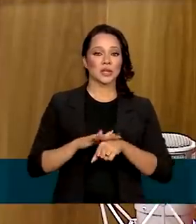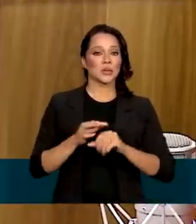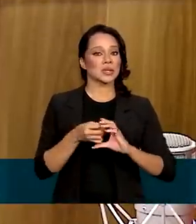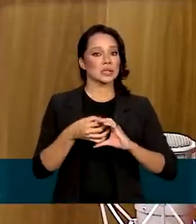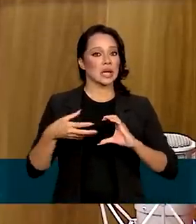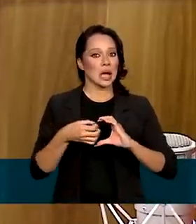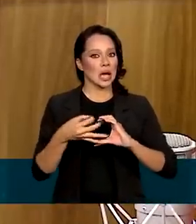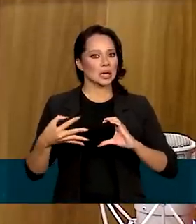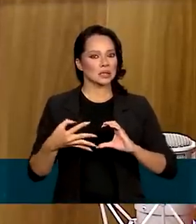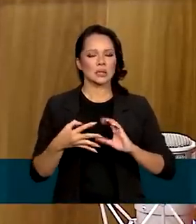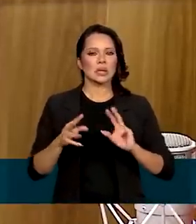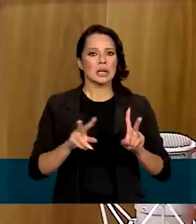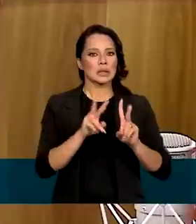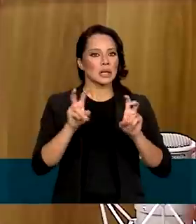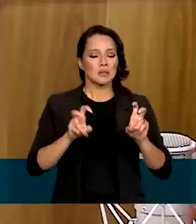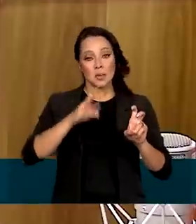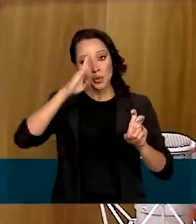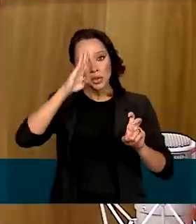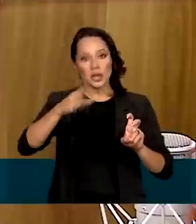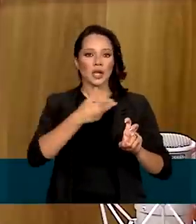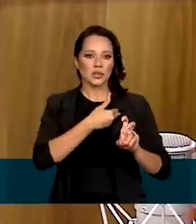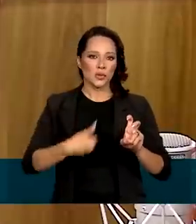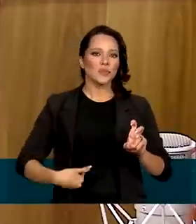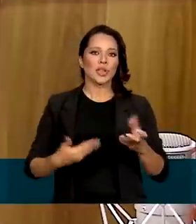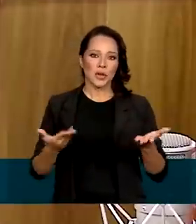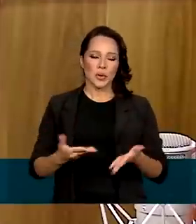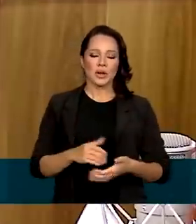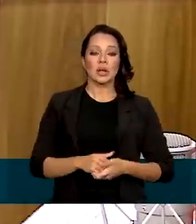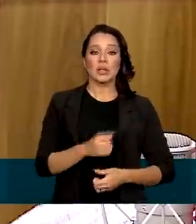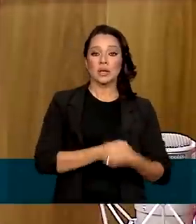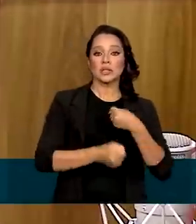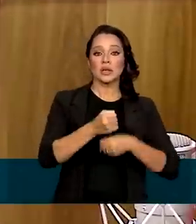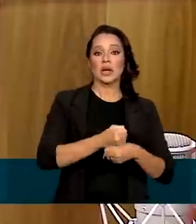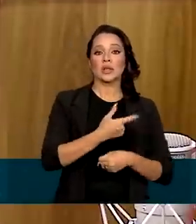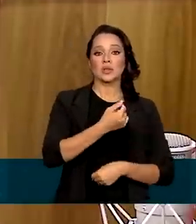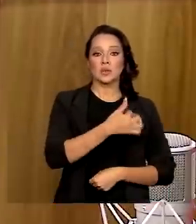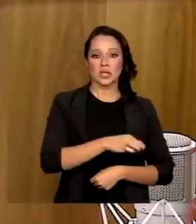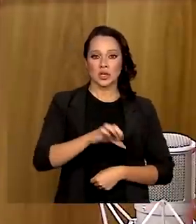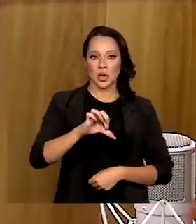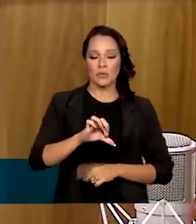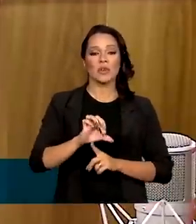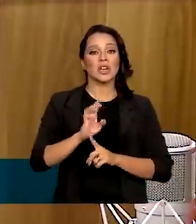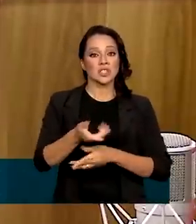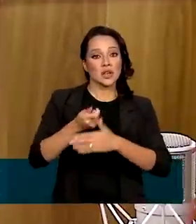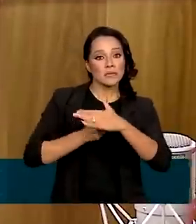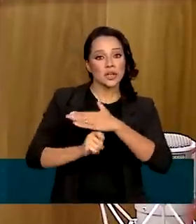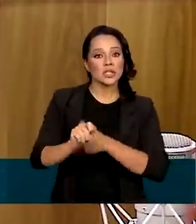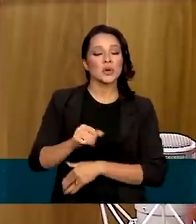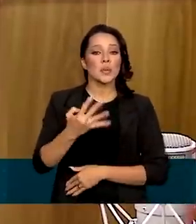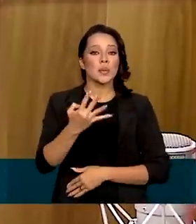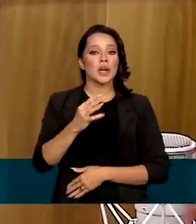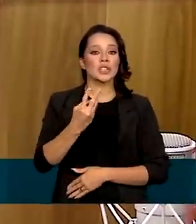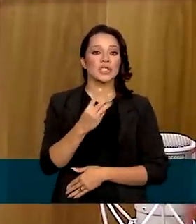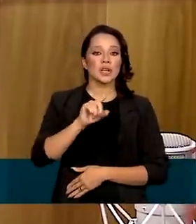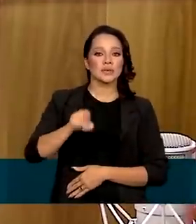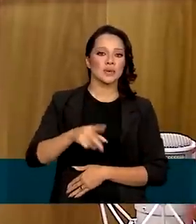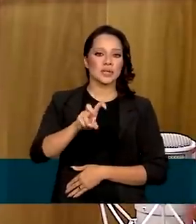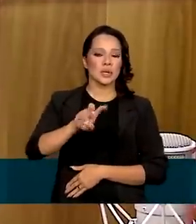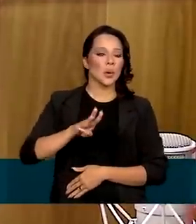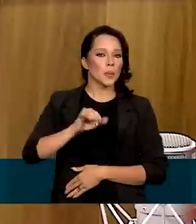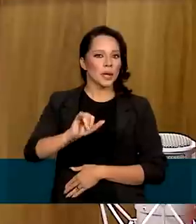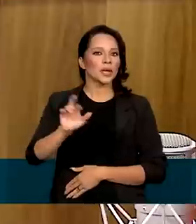raras tem sido uma prioridade no governo. Desde 2019, foram investidos mais de 3,5